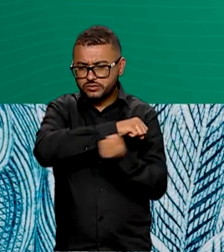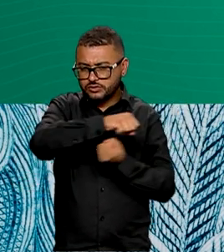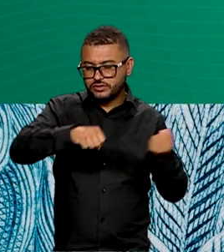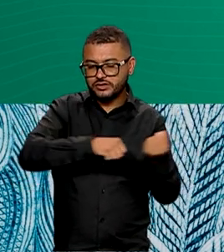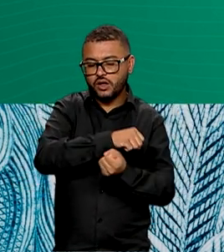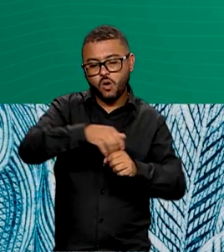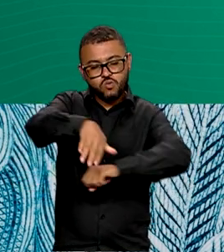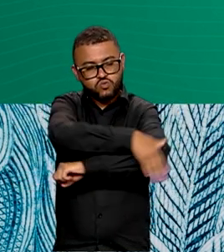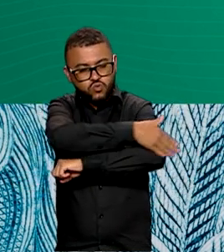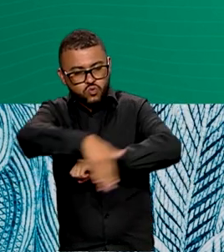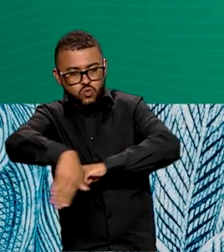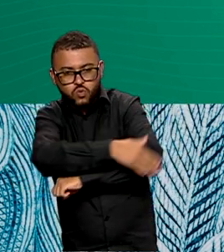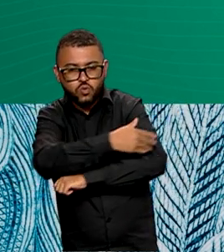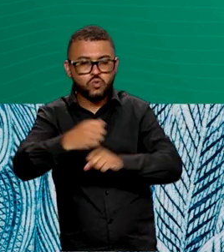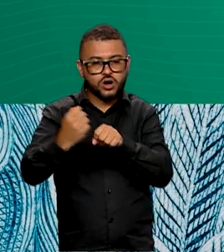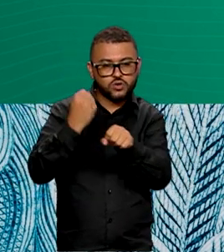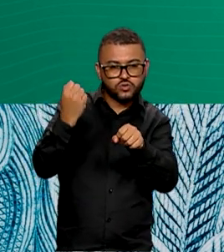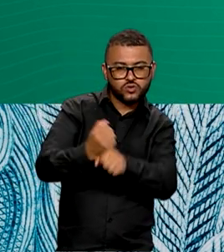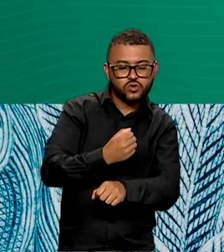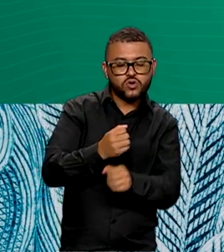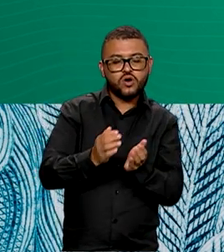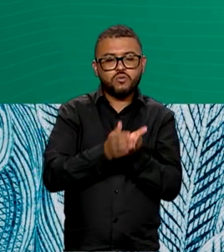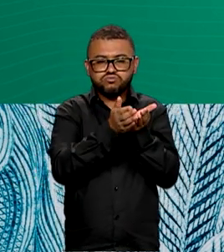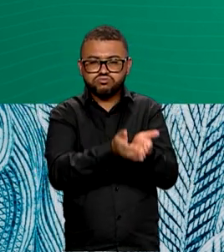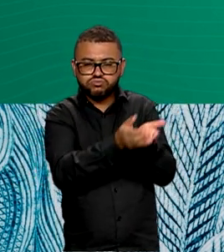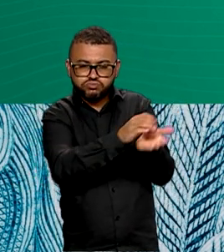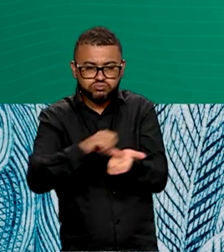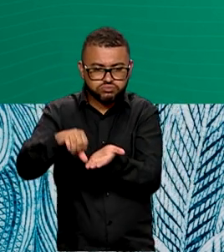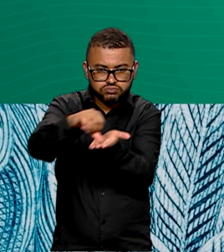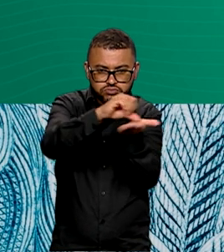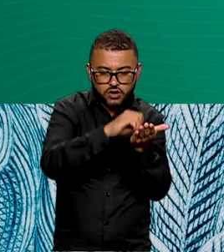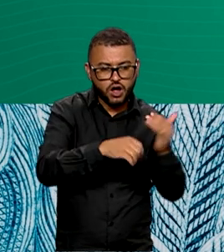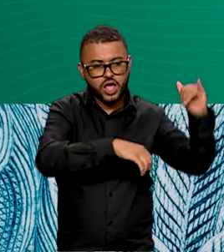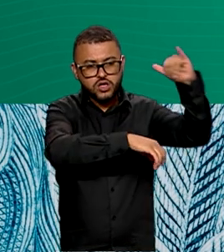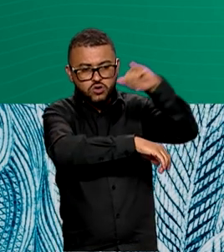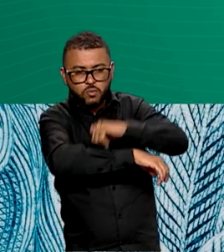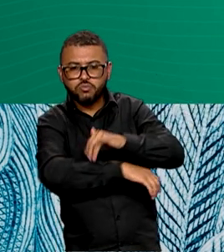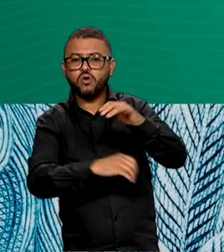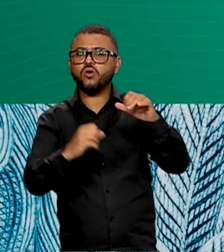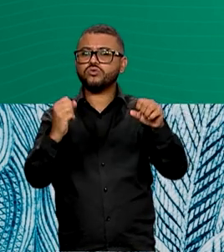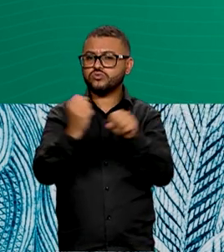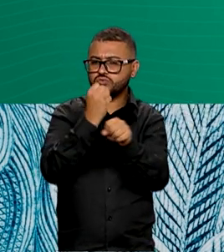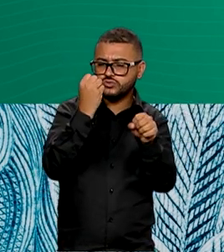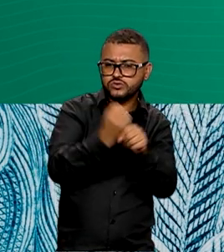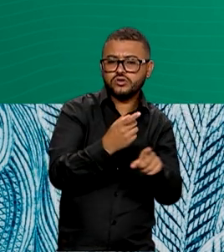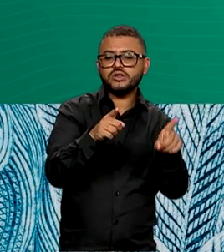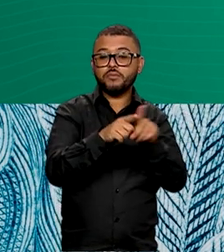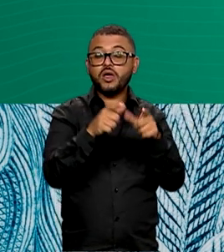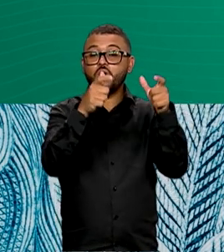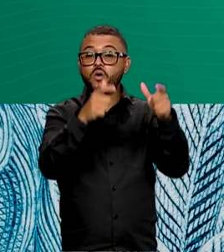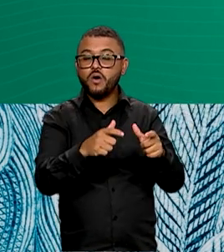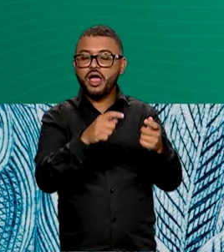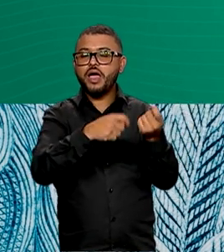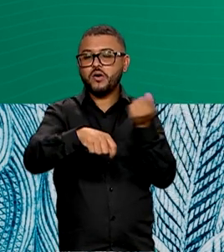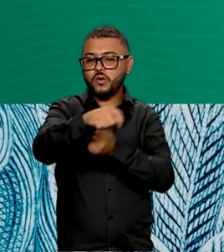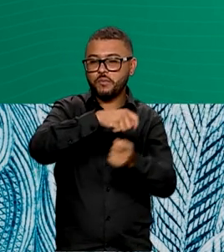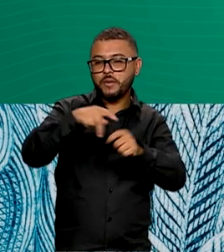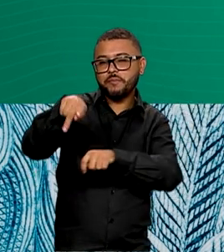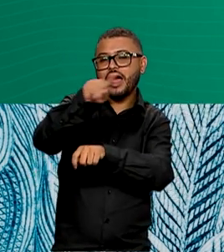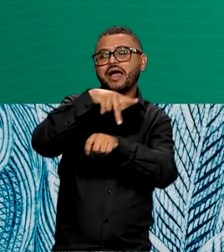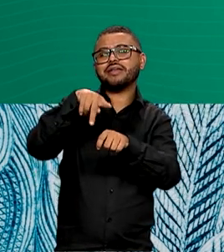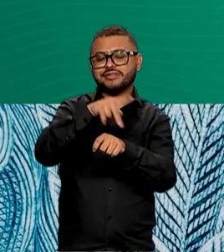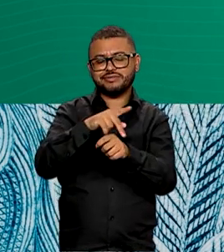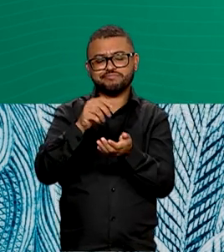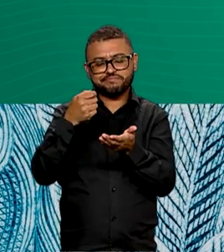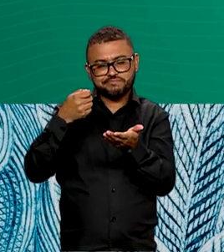rodovias, ferrovias, portos, aeroportos e hidrovias, modais fundamentais para a economia do país, devem